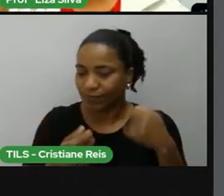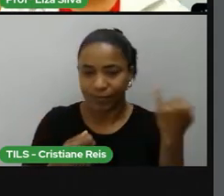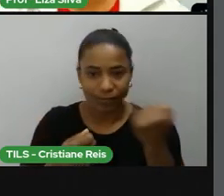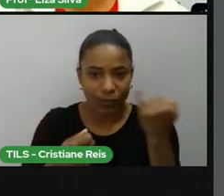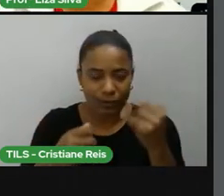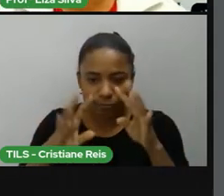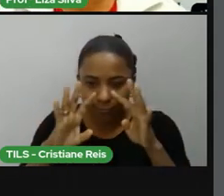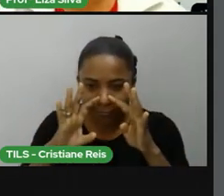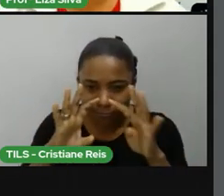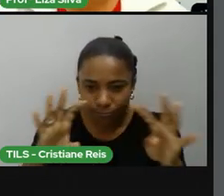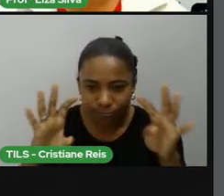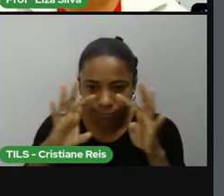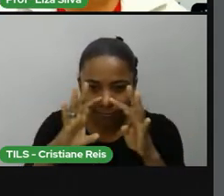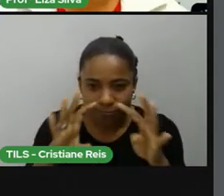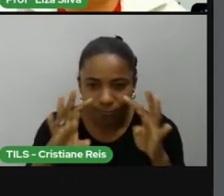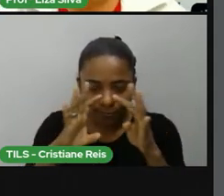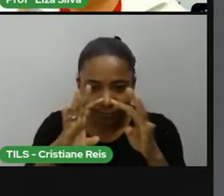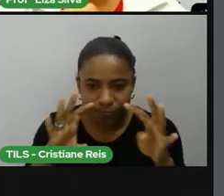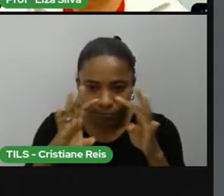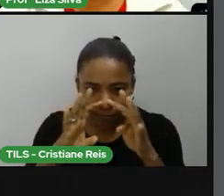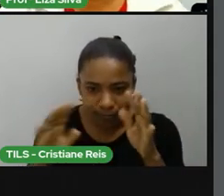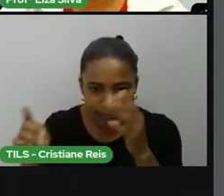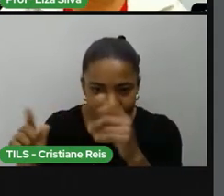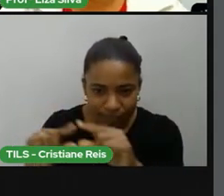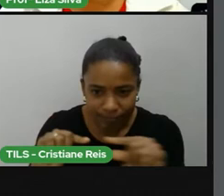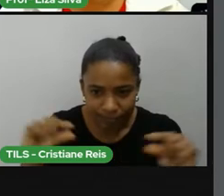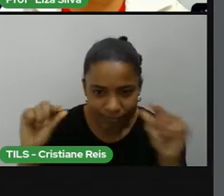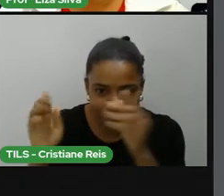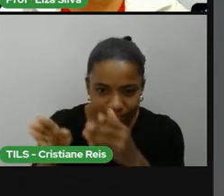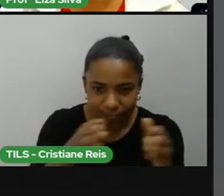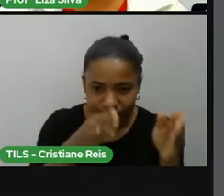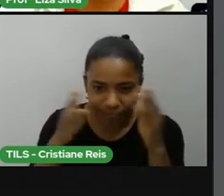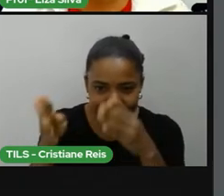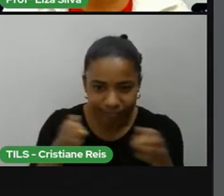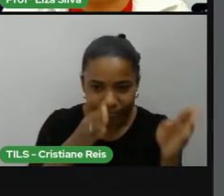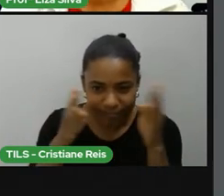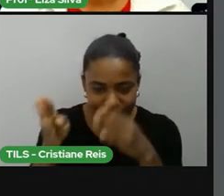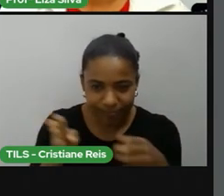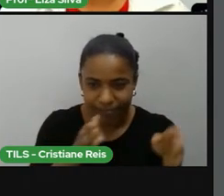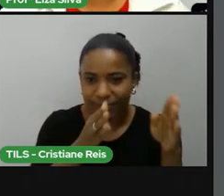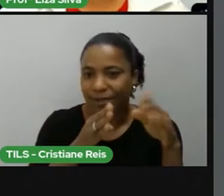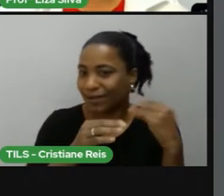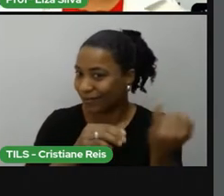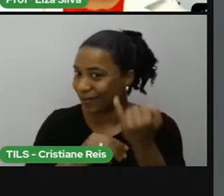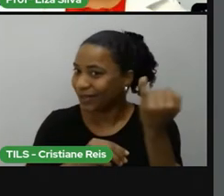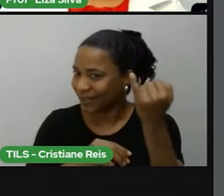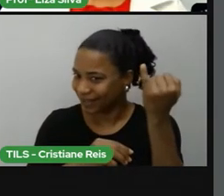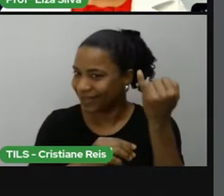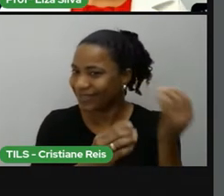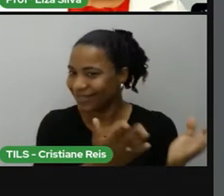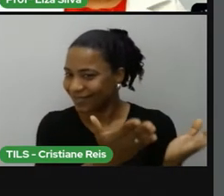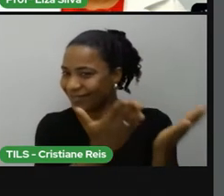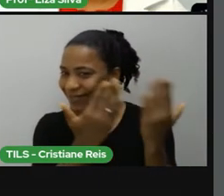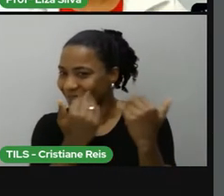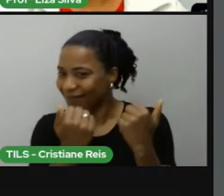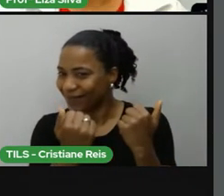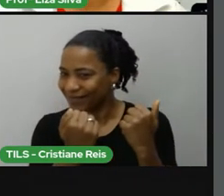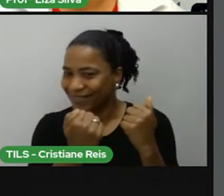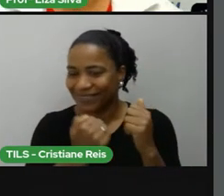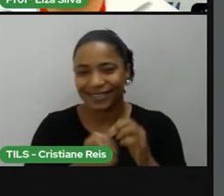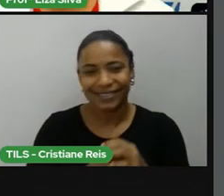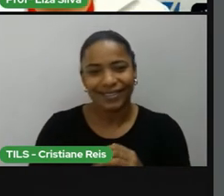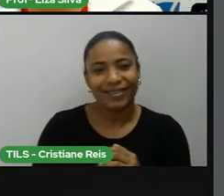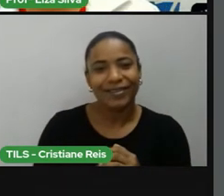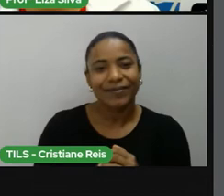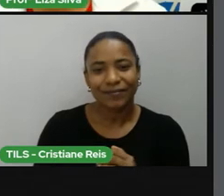vídeos em inglês. Fica aí essa dica. Ok? Let's go! Nós temos